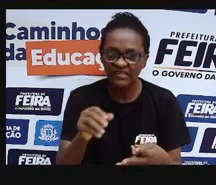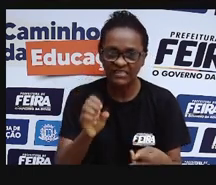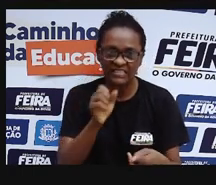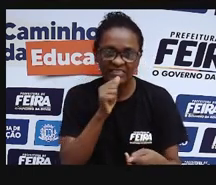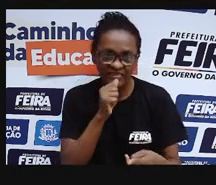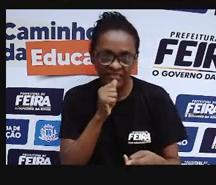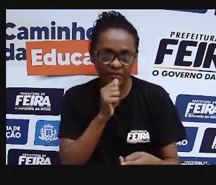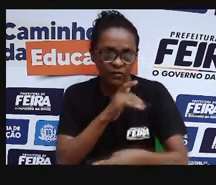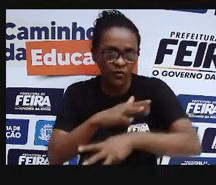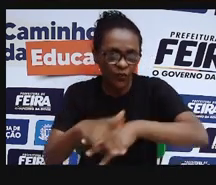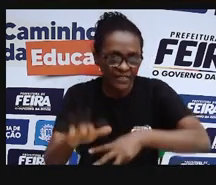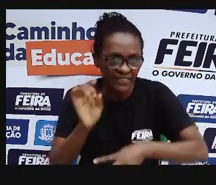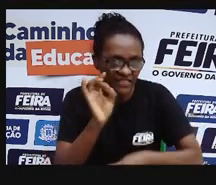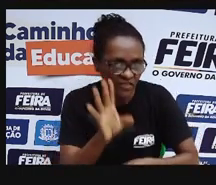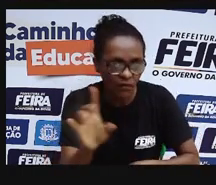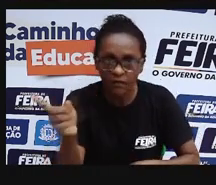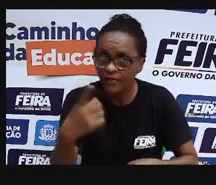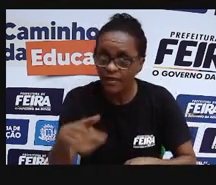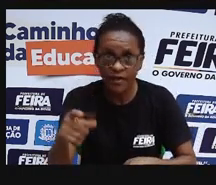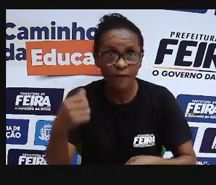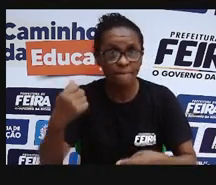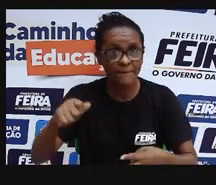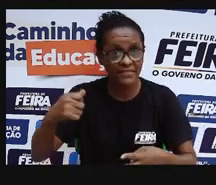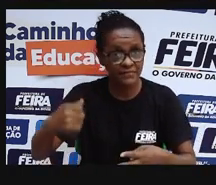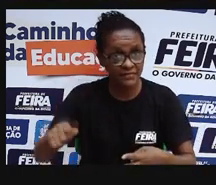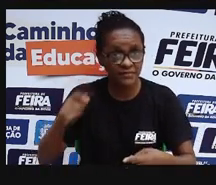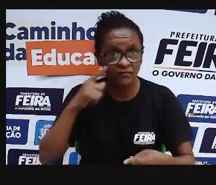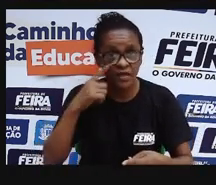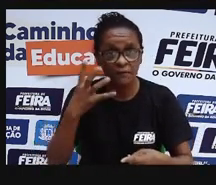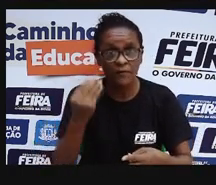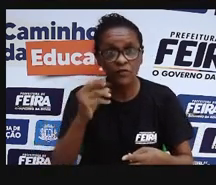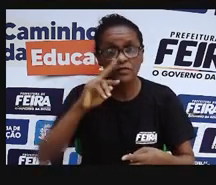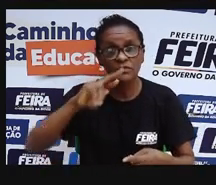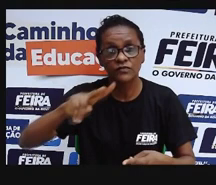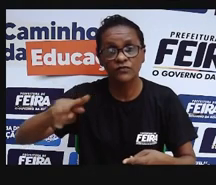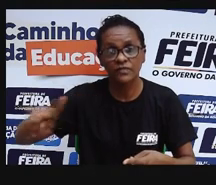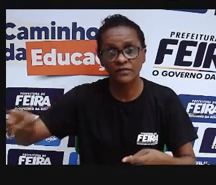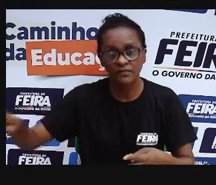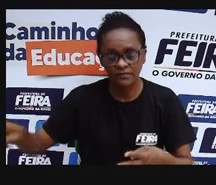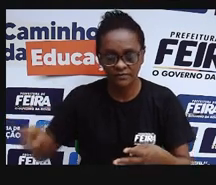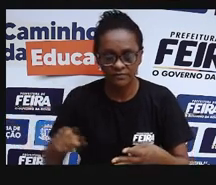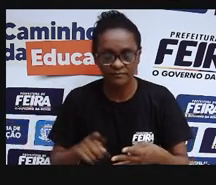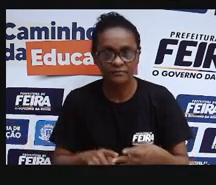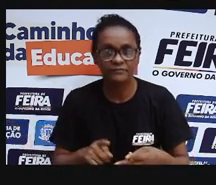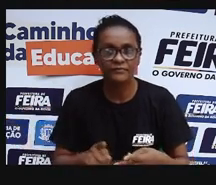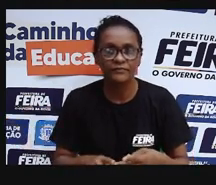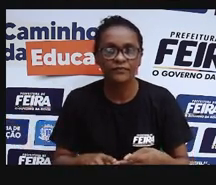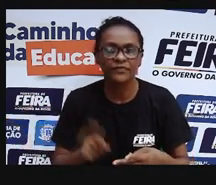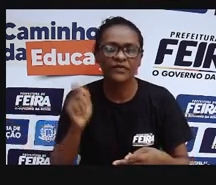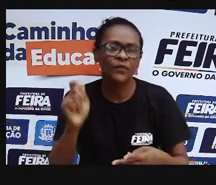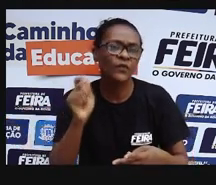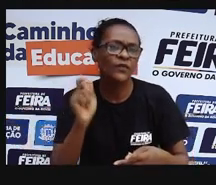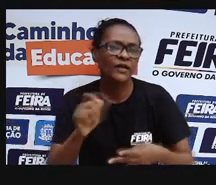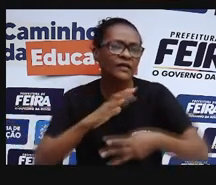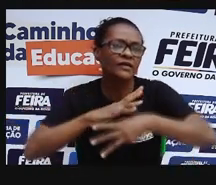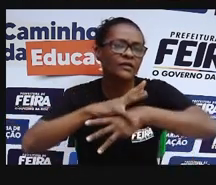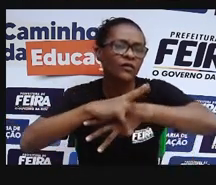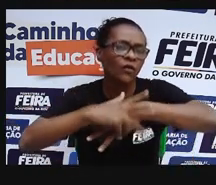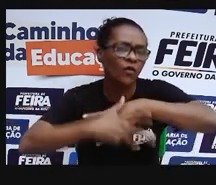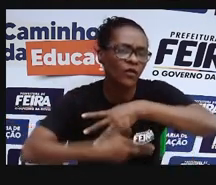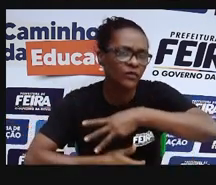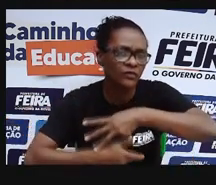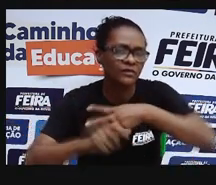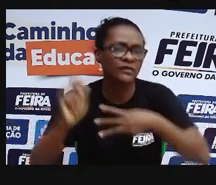Uma outra coisa, um outro tópico que nós vimos foi um pouco mais sobre os coronavírus, que a gente já sabe agora que é uma